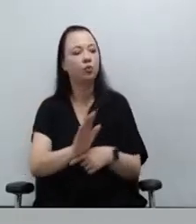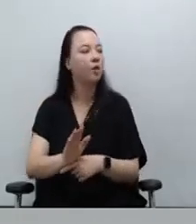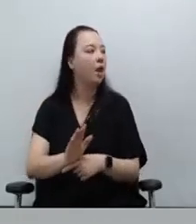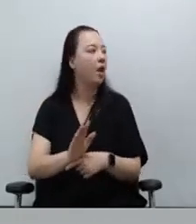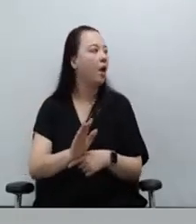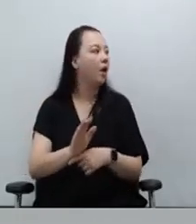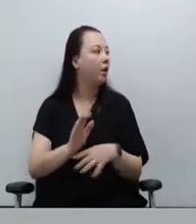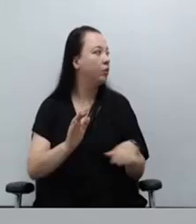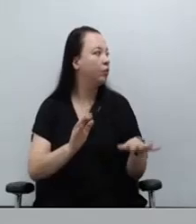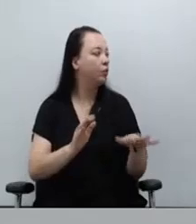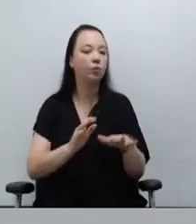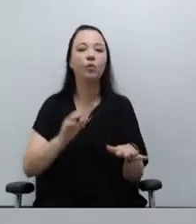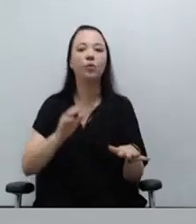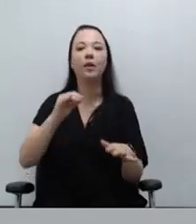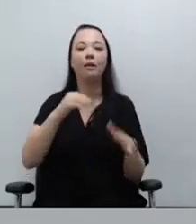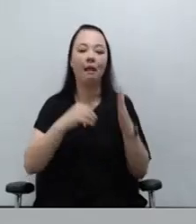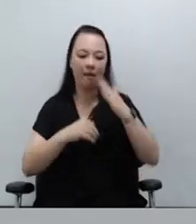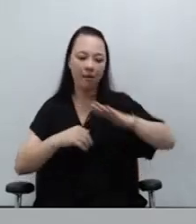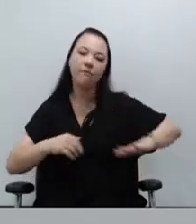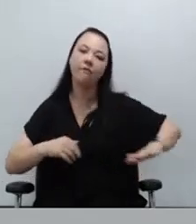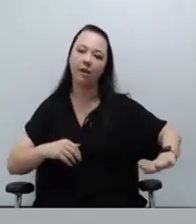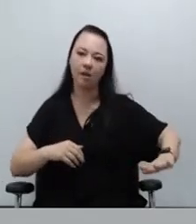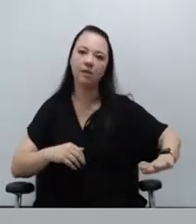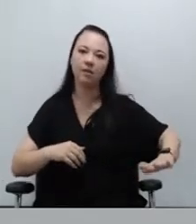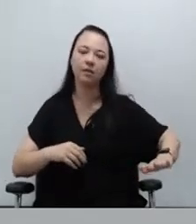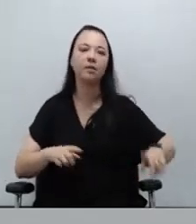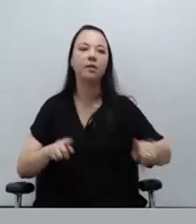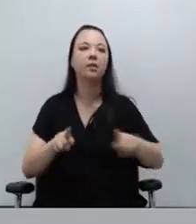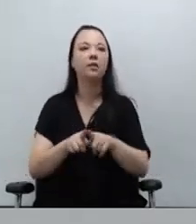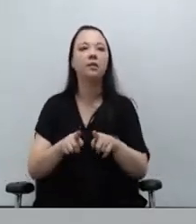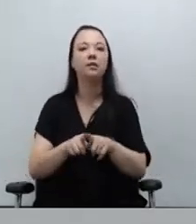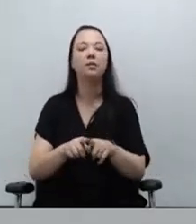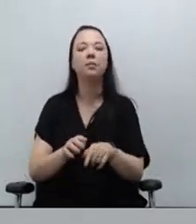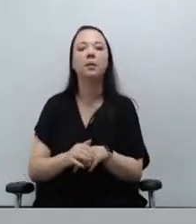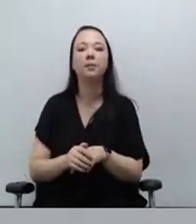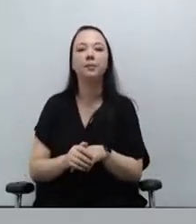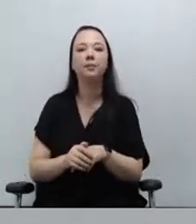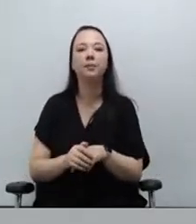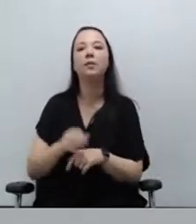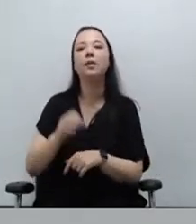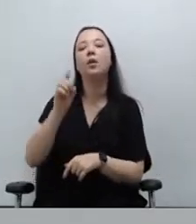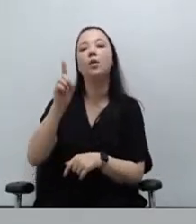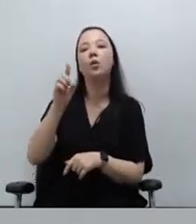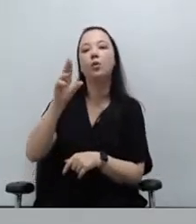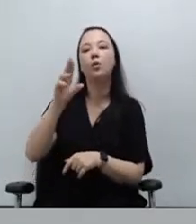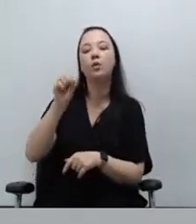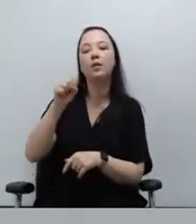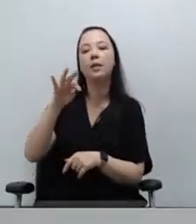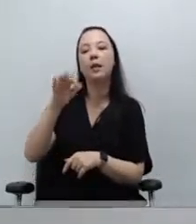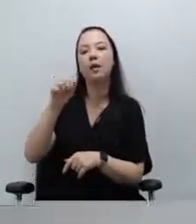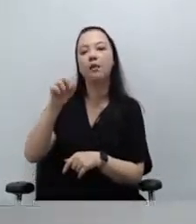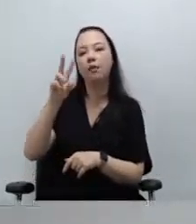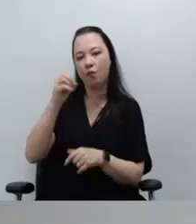o Defensor Público Gustavo Samuel Silvio Santos. Gustavo, bom dia, com a palavra.